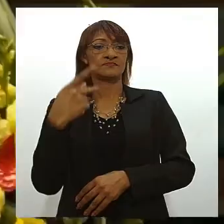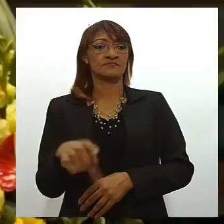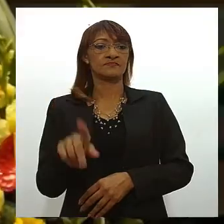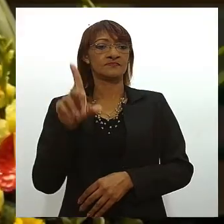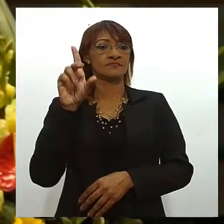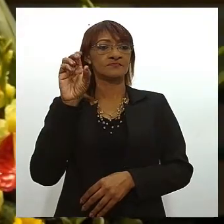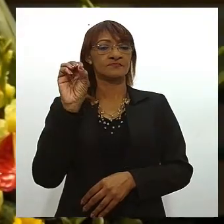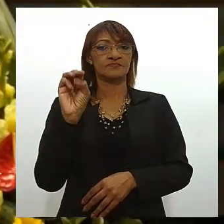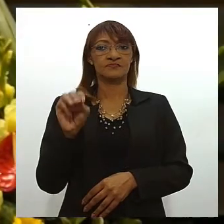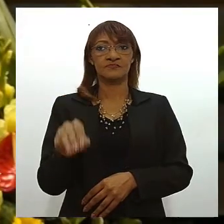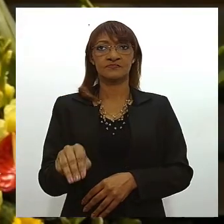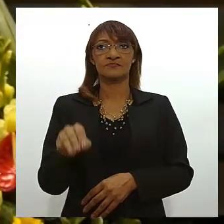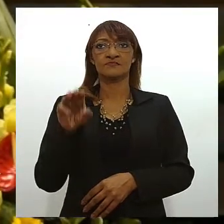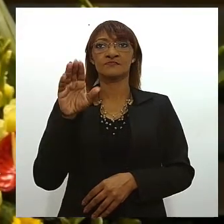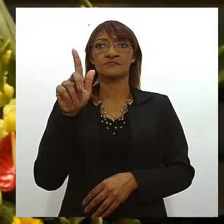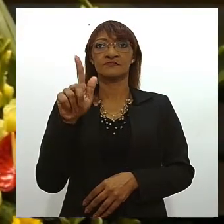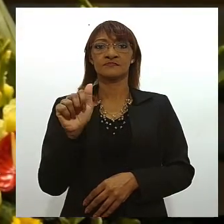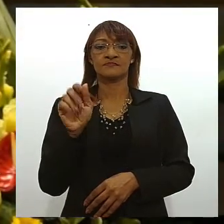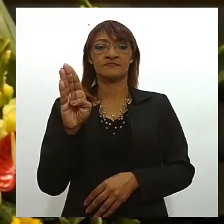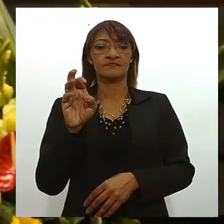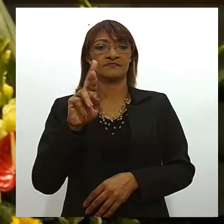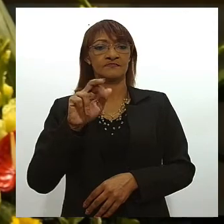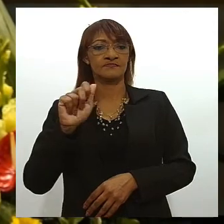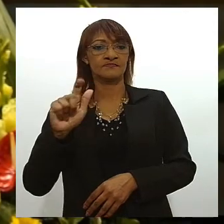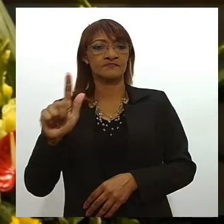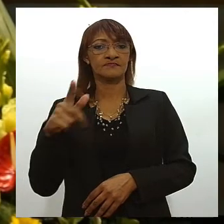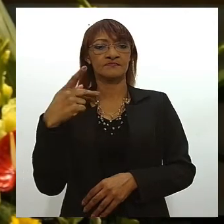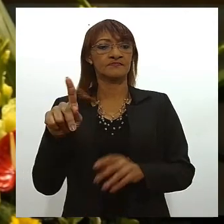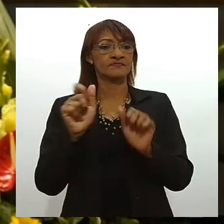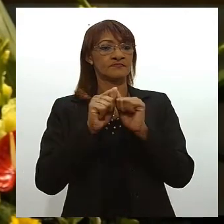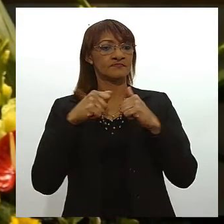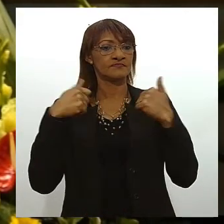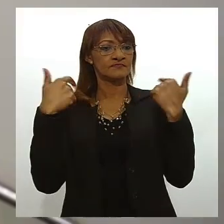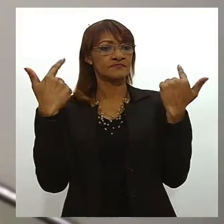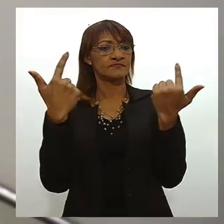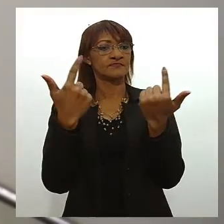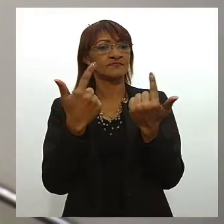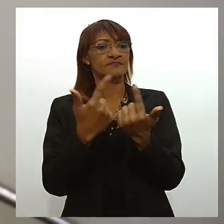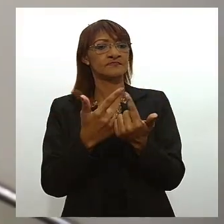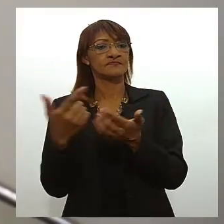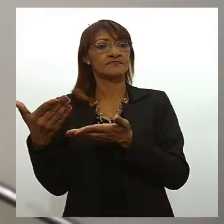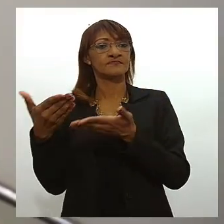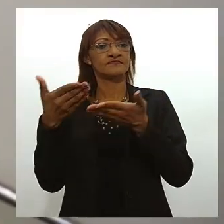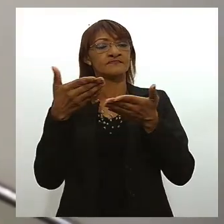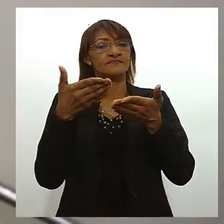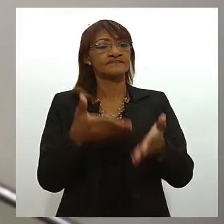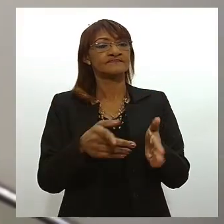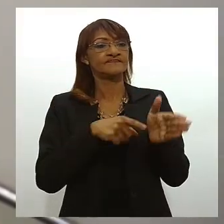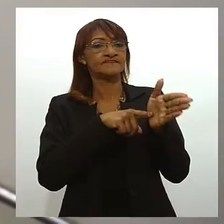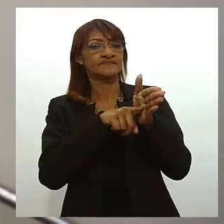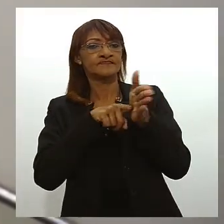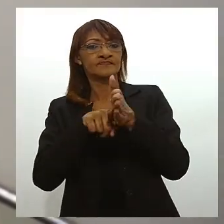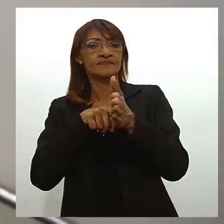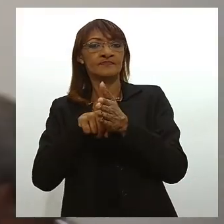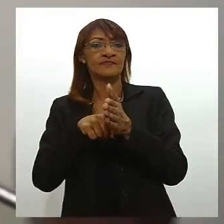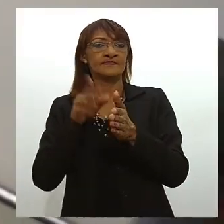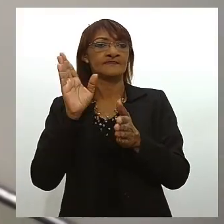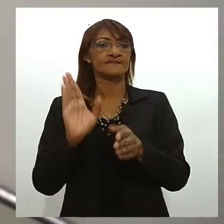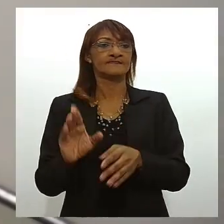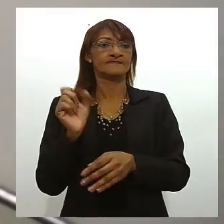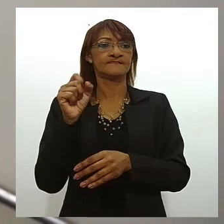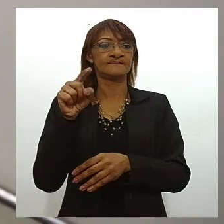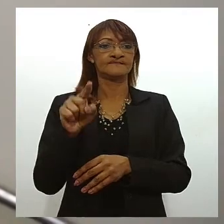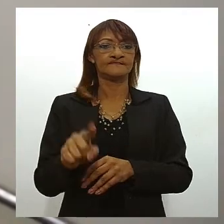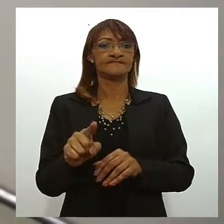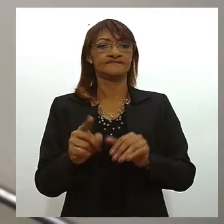contratada pela Assembleia Legislativa de Sergipe entrou em campo para identificar as potencialidades sergipanas e